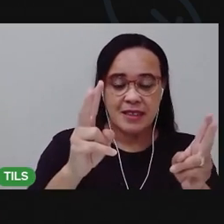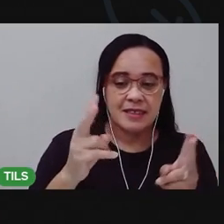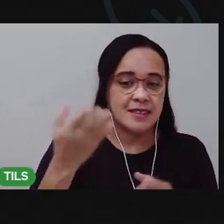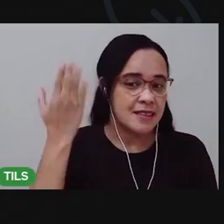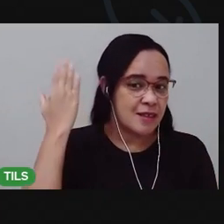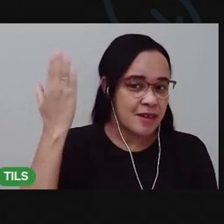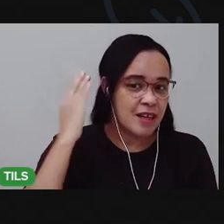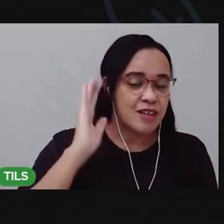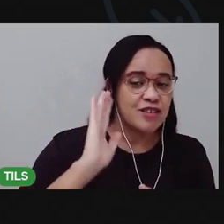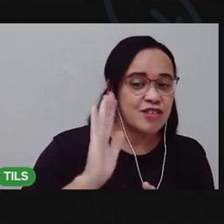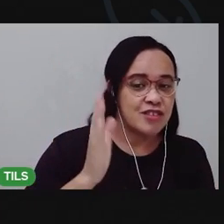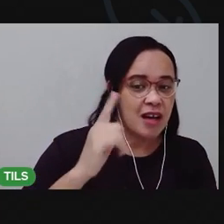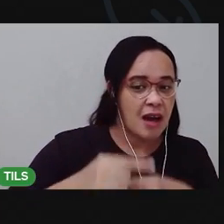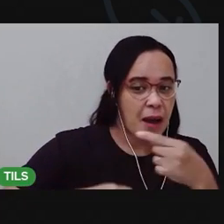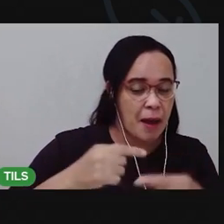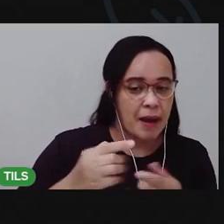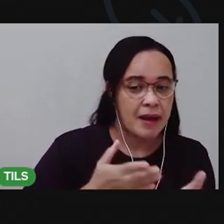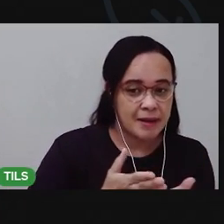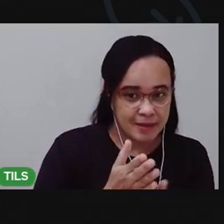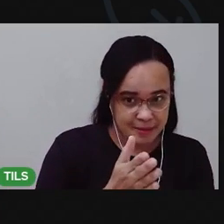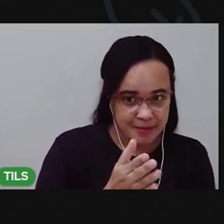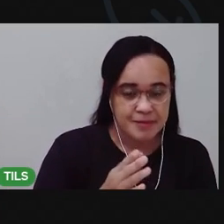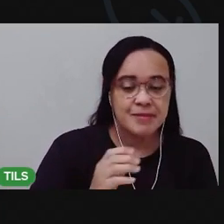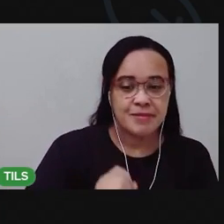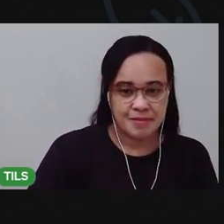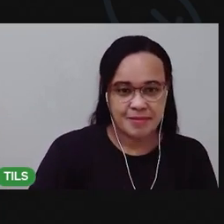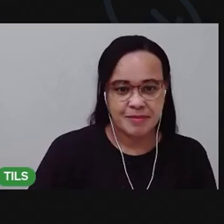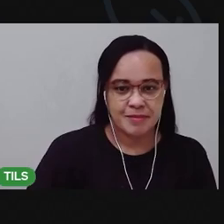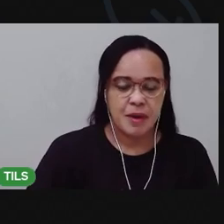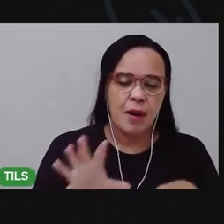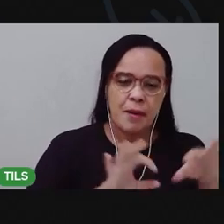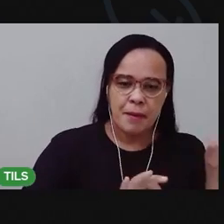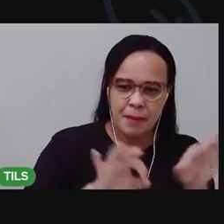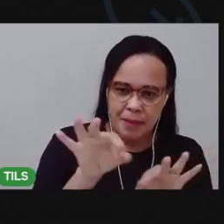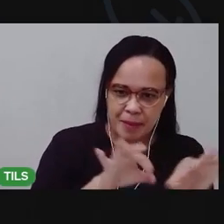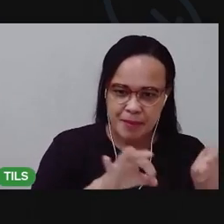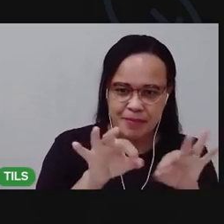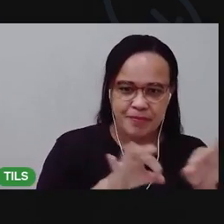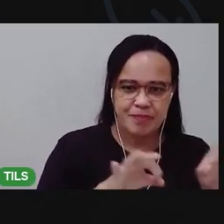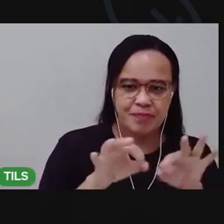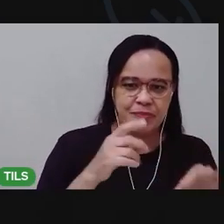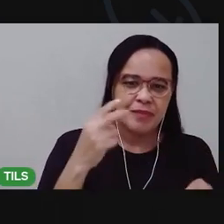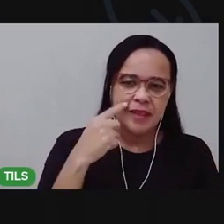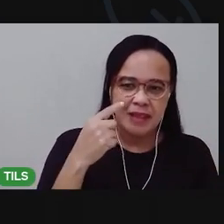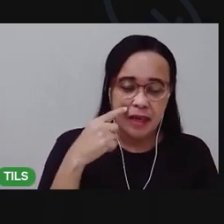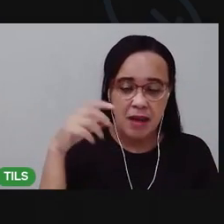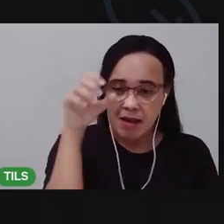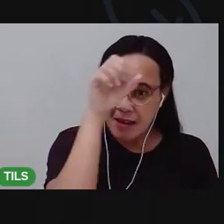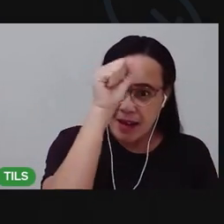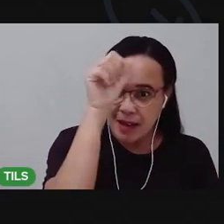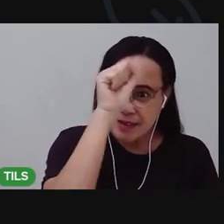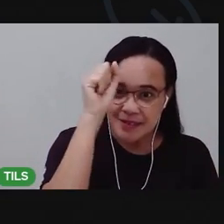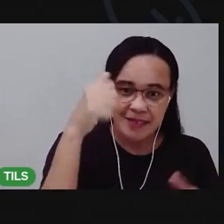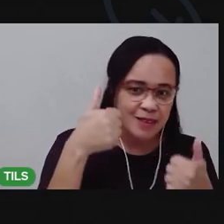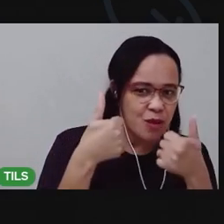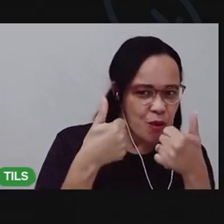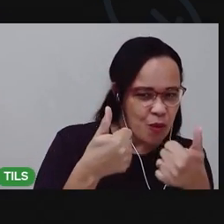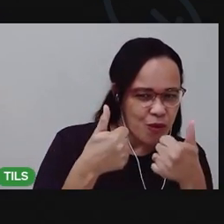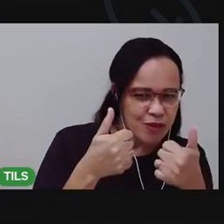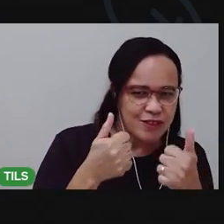que a gente vem trabalhando nas últimas aulas. Se prepara, que você vai aprender bastante comigo hoje.